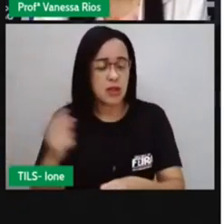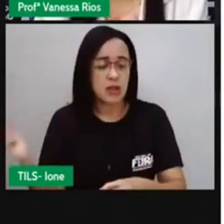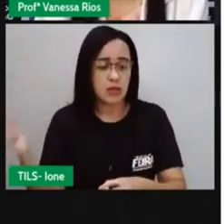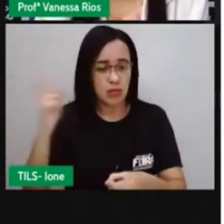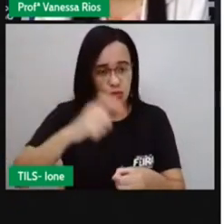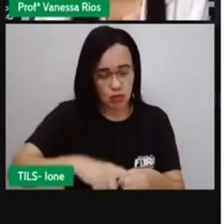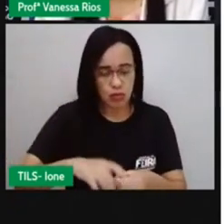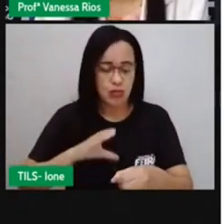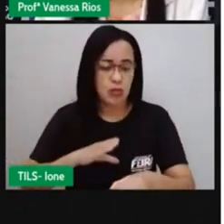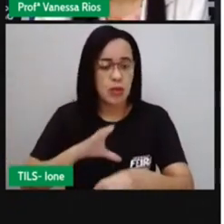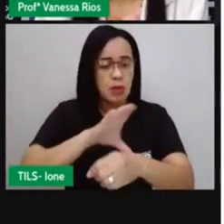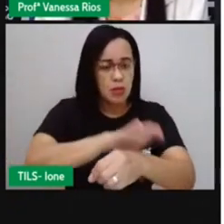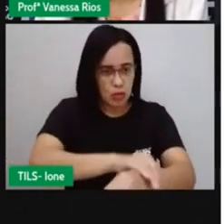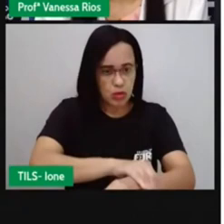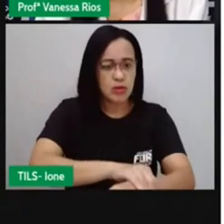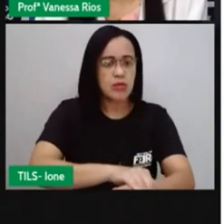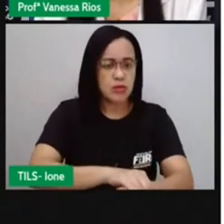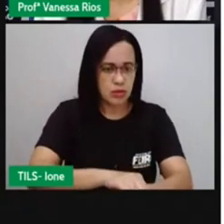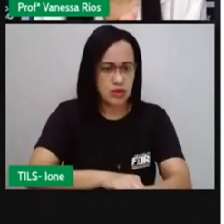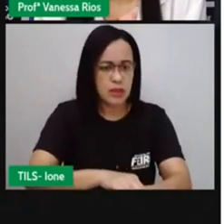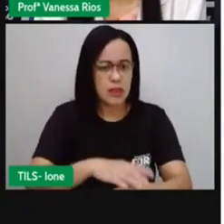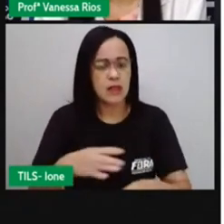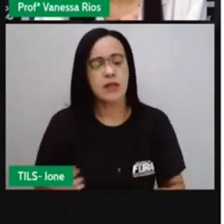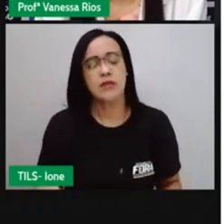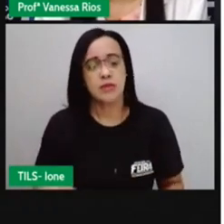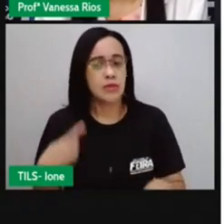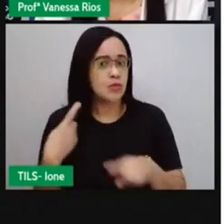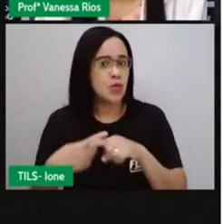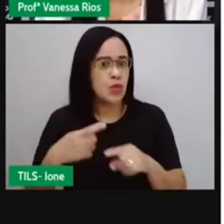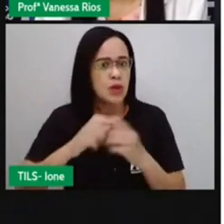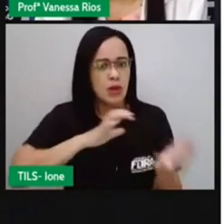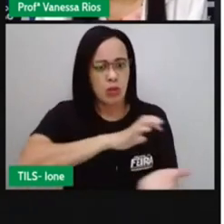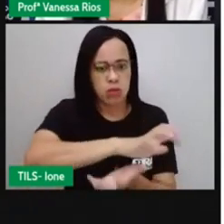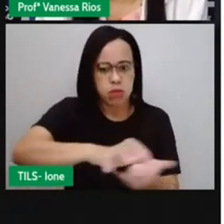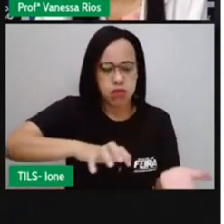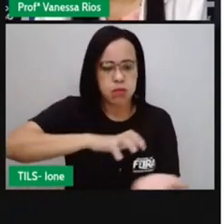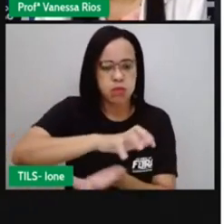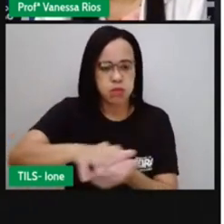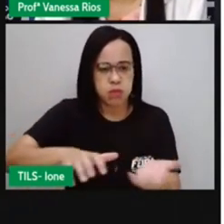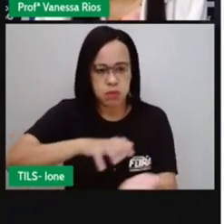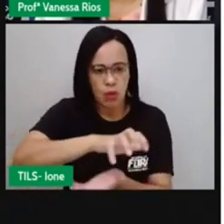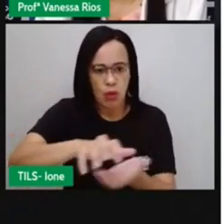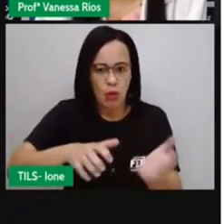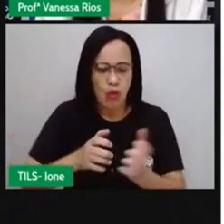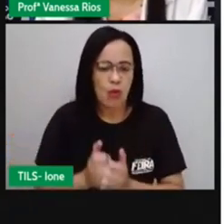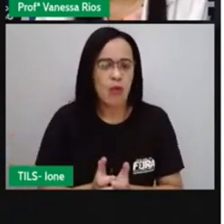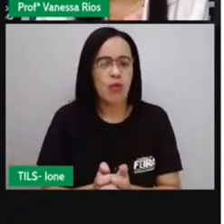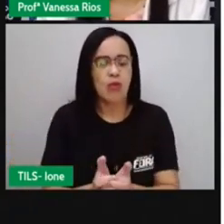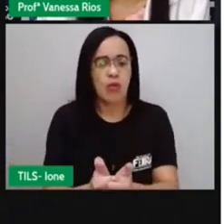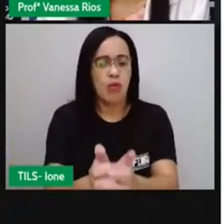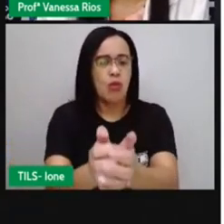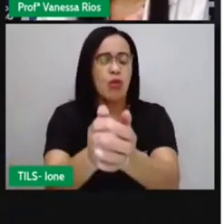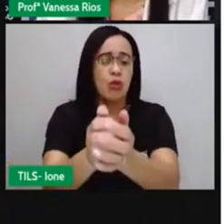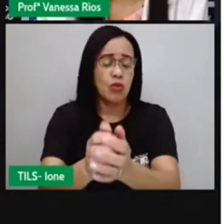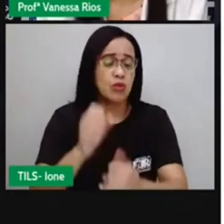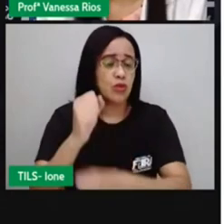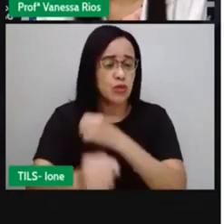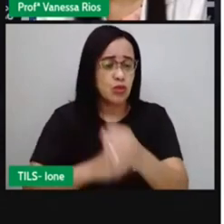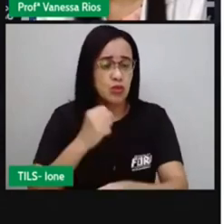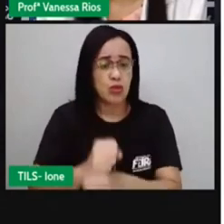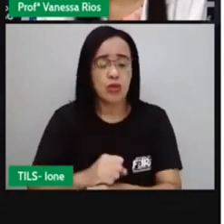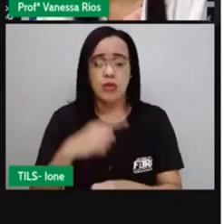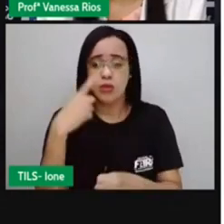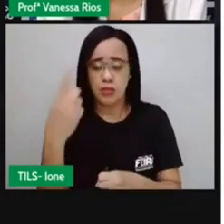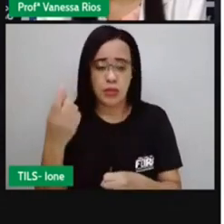como consequência direta da Revolução do Porto de 1820 e da Convocação das Cortes,